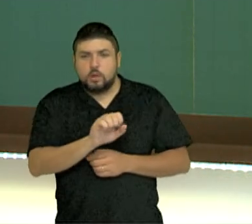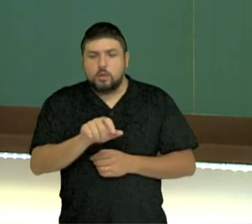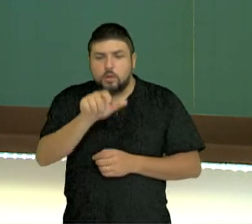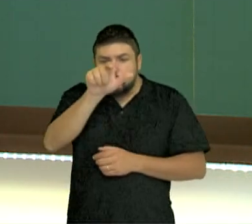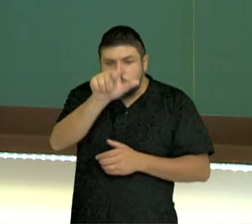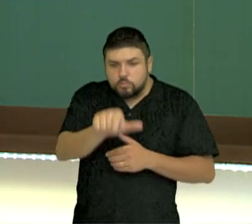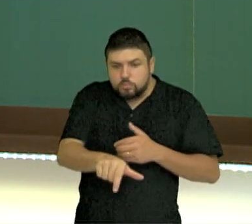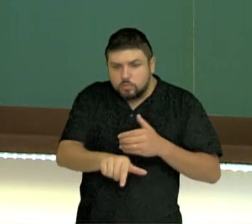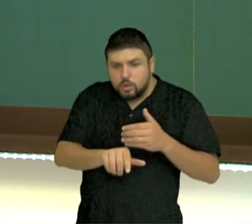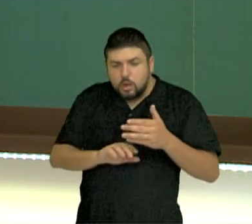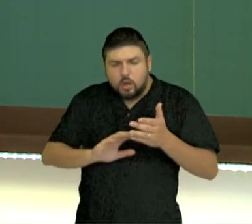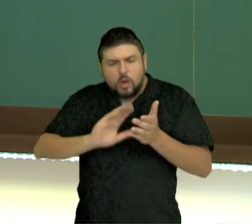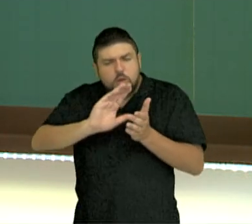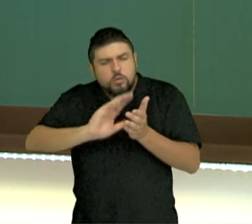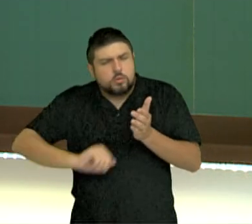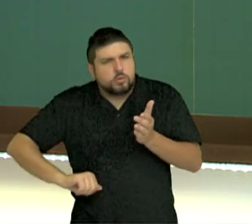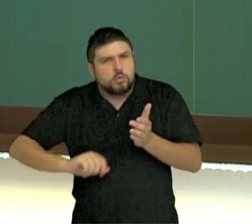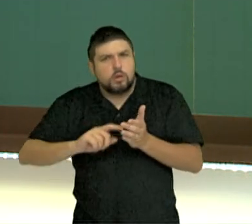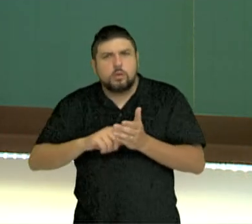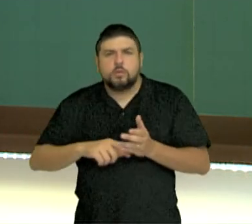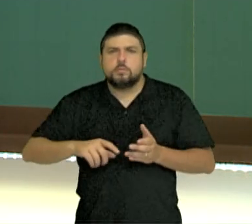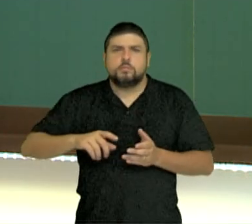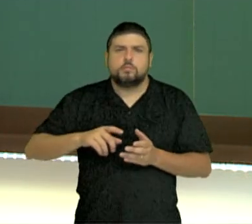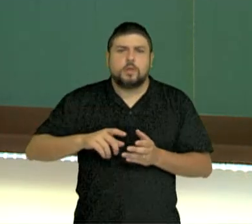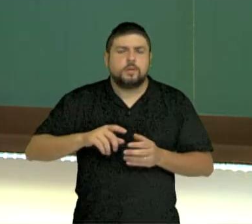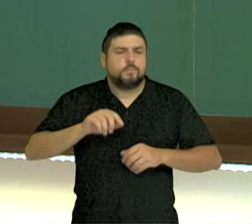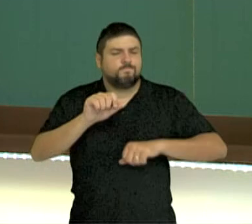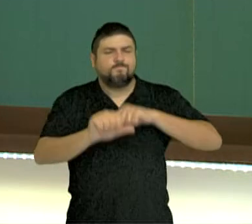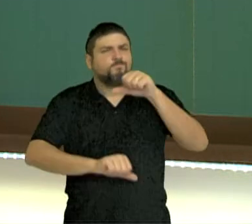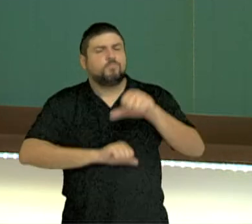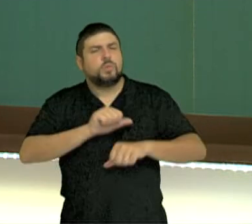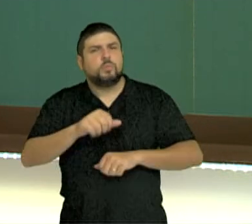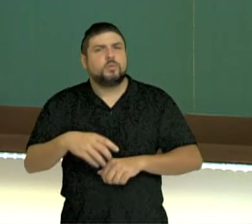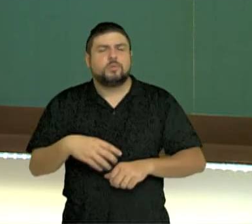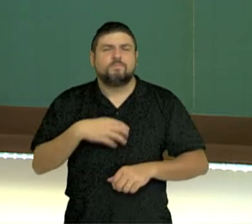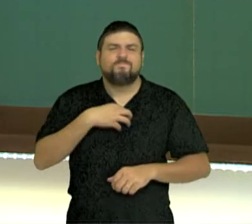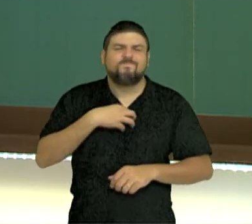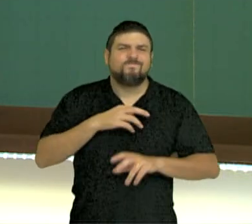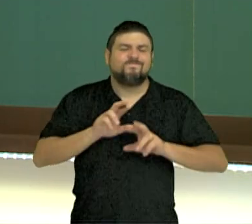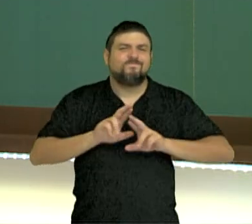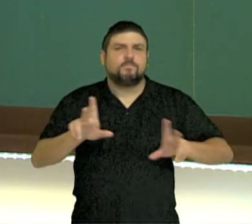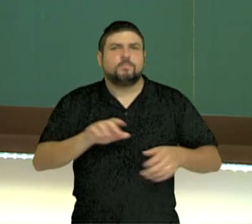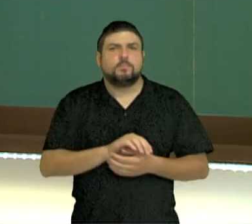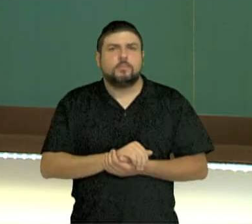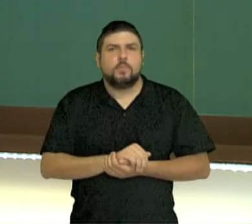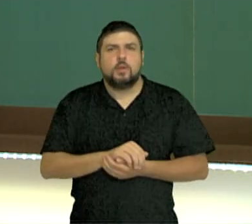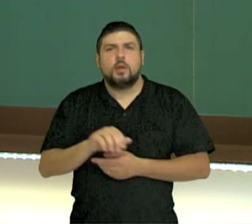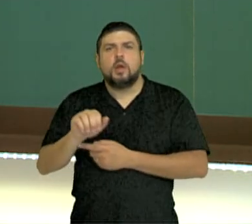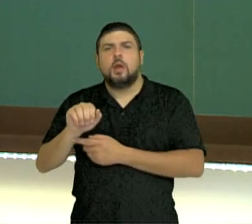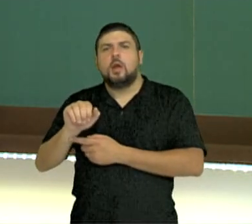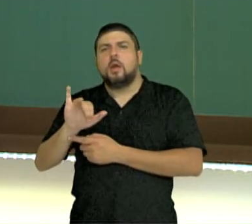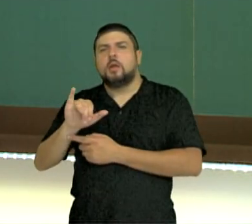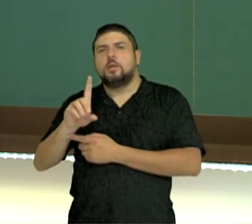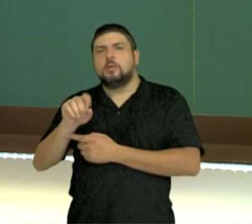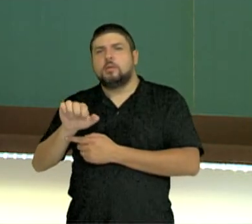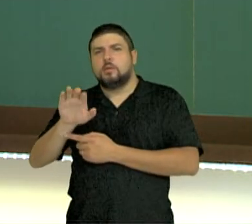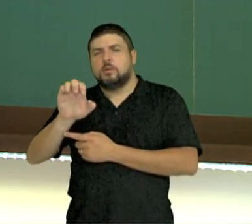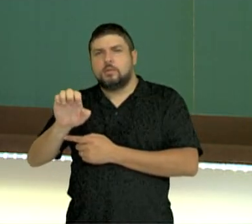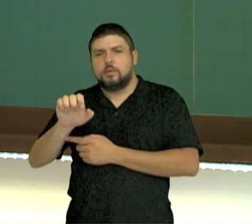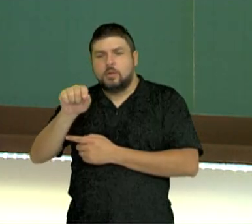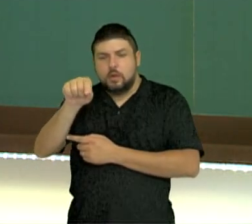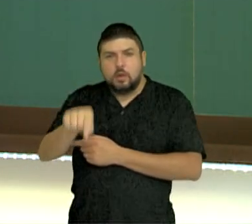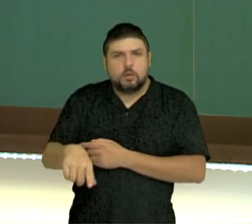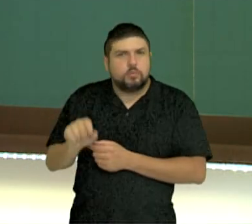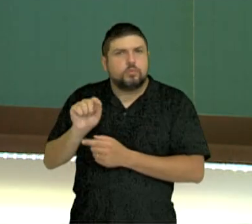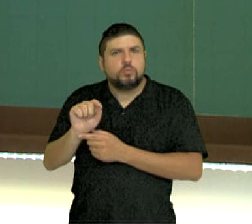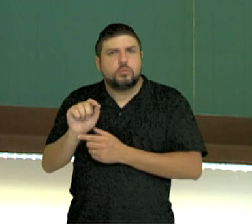deixa de ser o ser do qual eu estou falando. Enquanto o acidente é algo que eu posso tirar. Por exemplo, se eu tirar o chapéu dessa